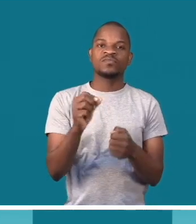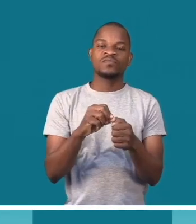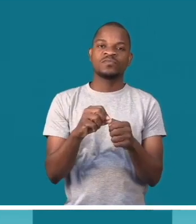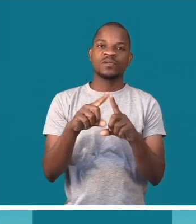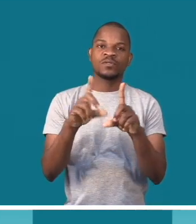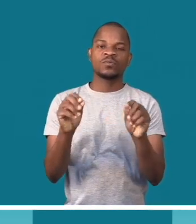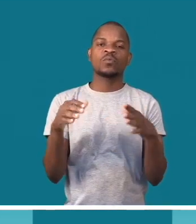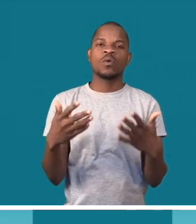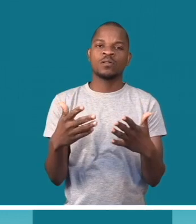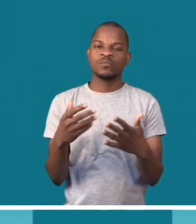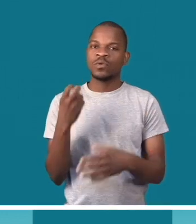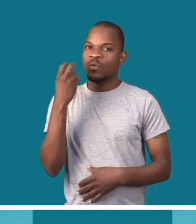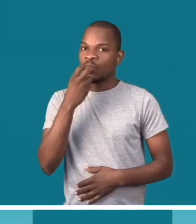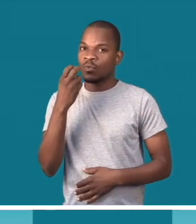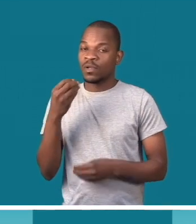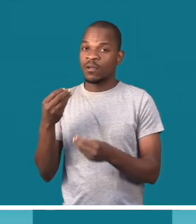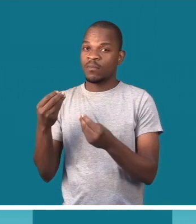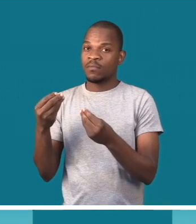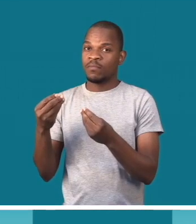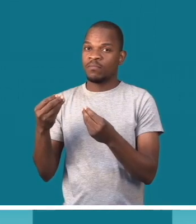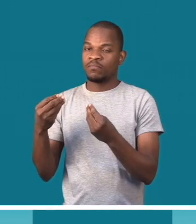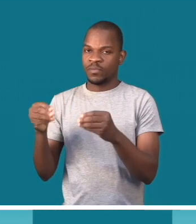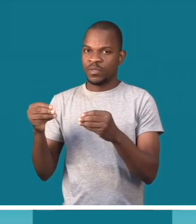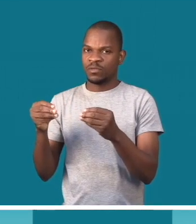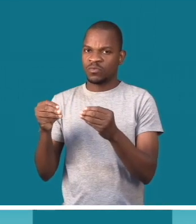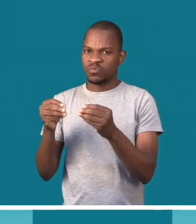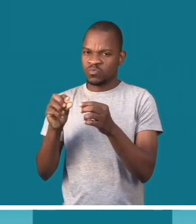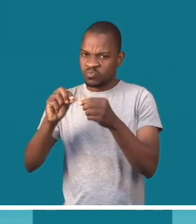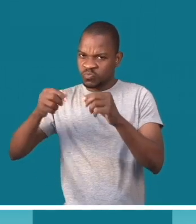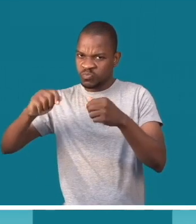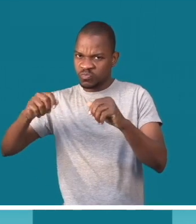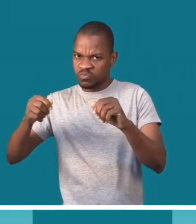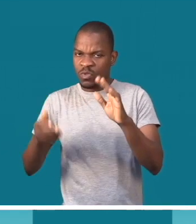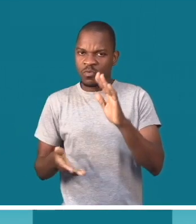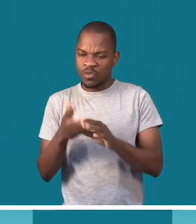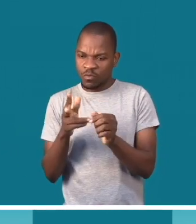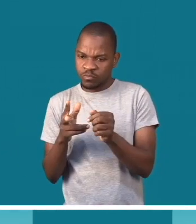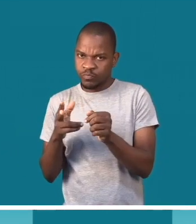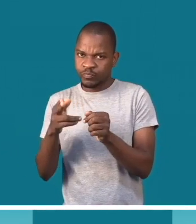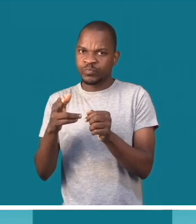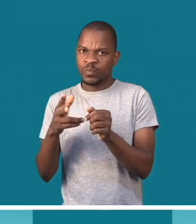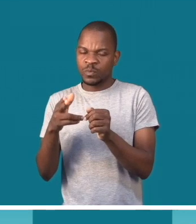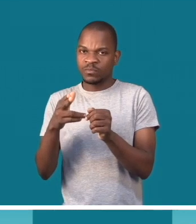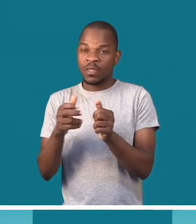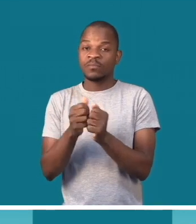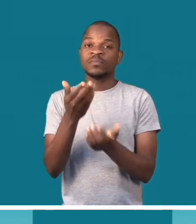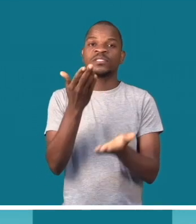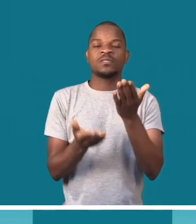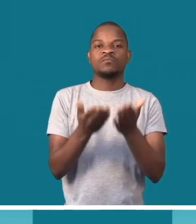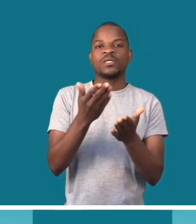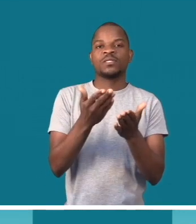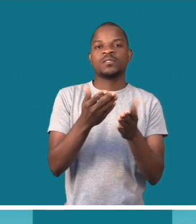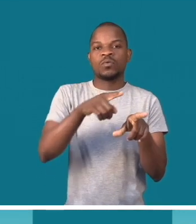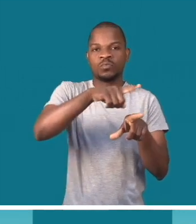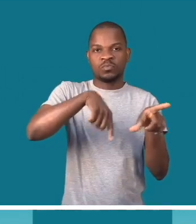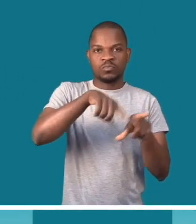fazemos é pegar os canudos, começar a fazer as medidas de acordo com o